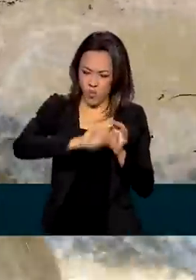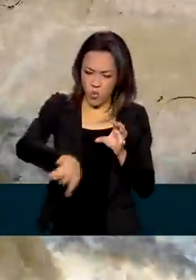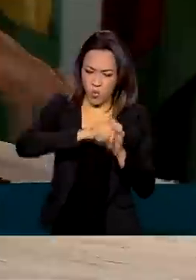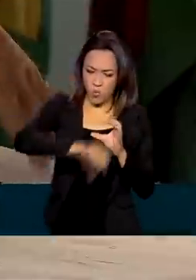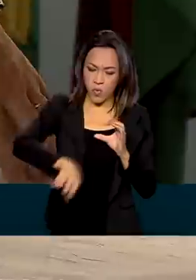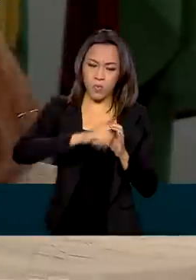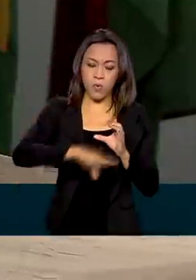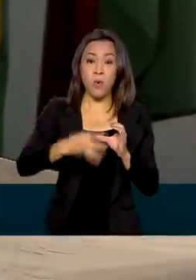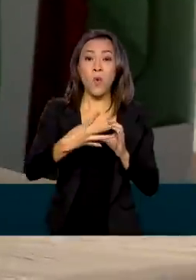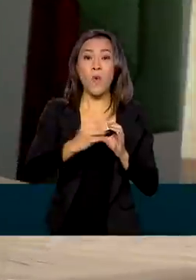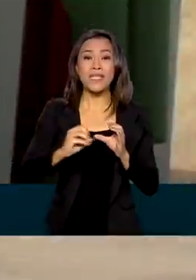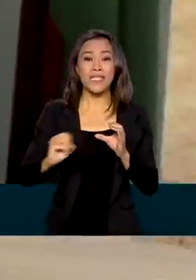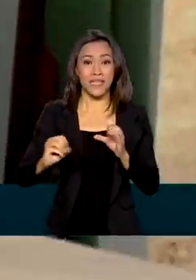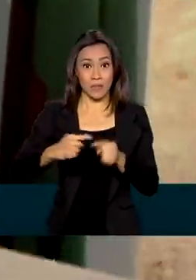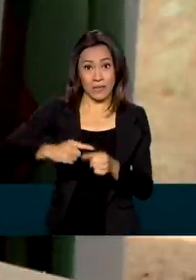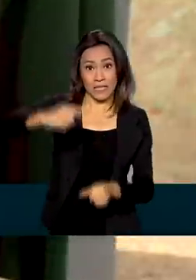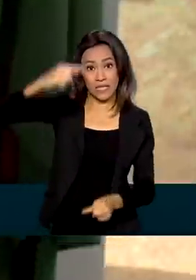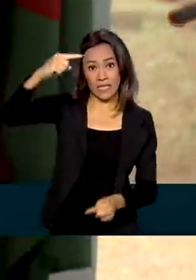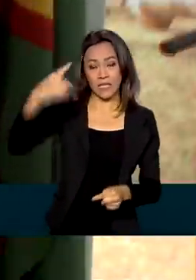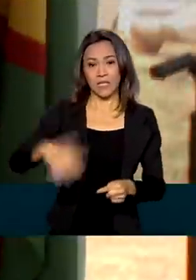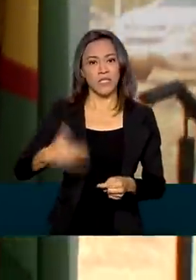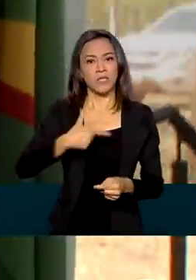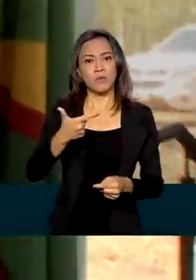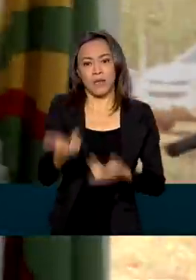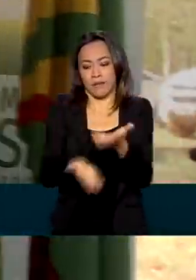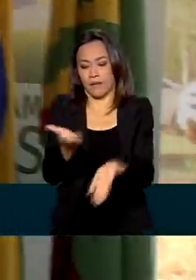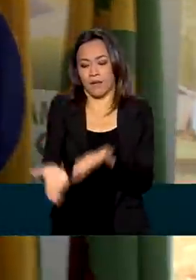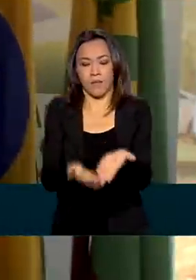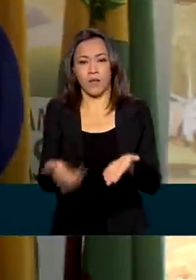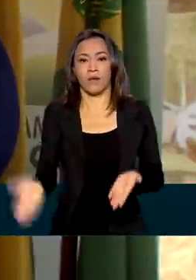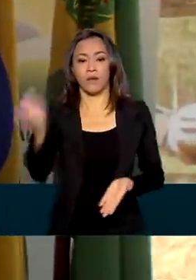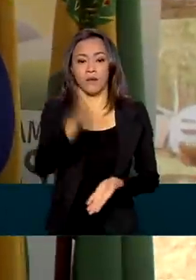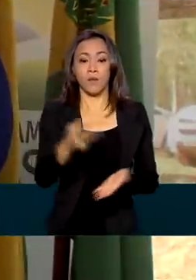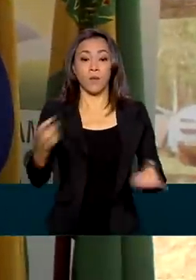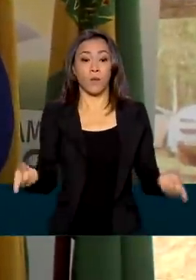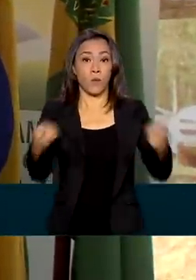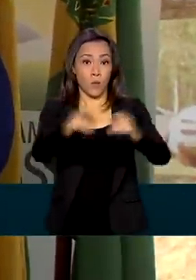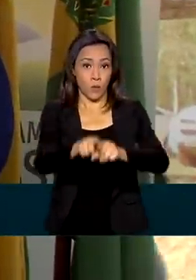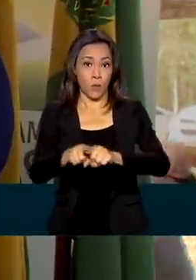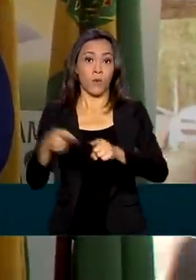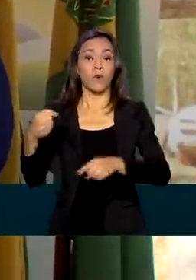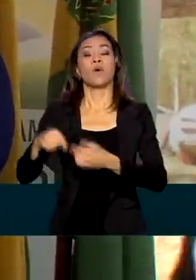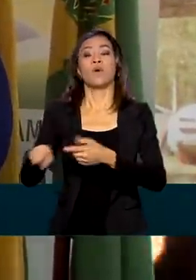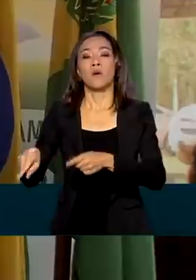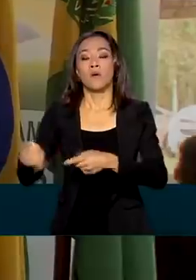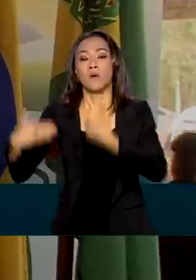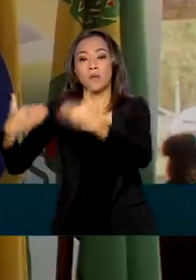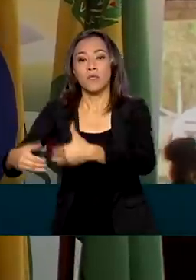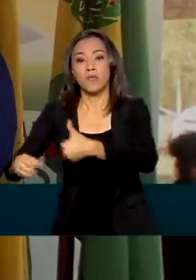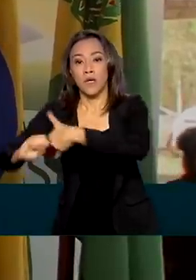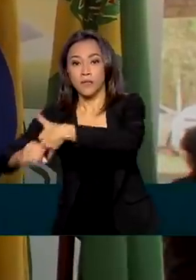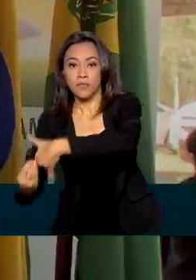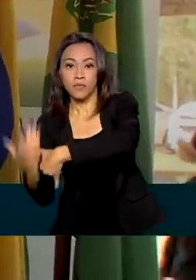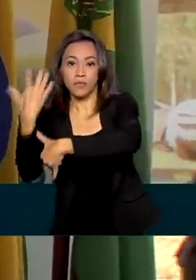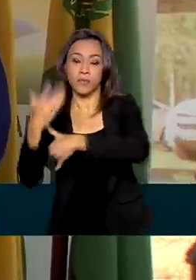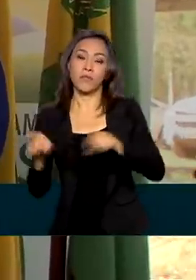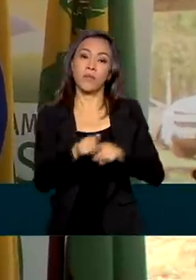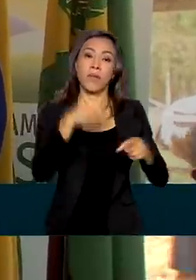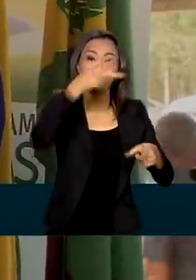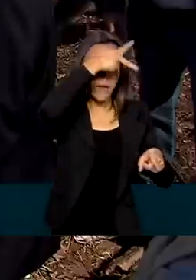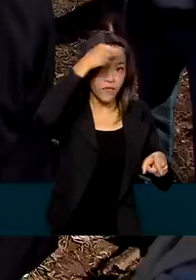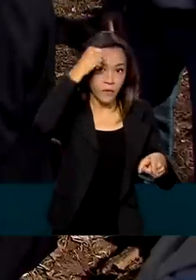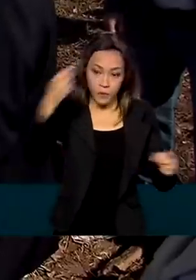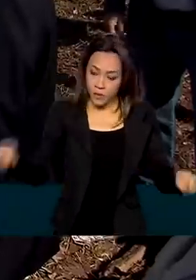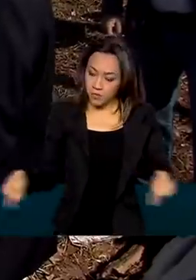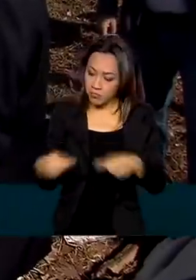tratamento. Um acordo de cooperação assinado entre o Ministério do Meio Ambiente e a Prefeitura de Bauru pretende mudar essa